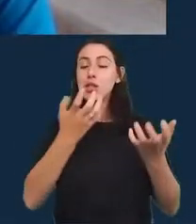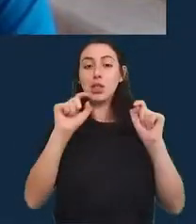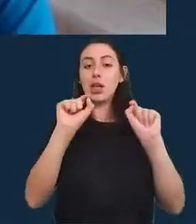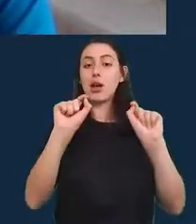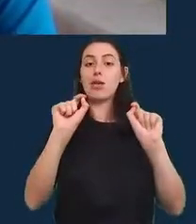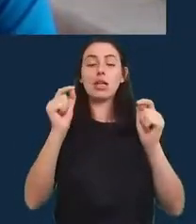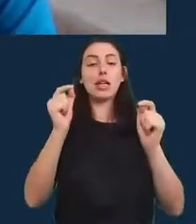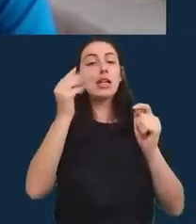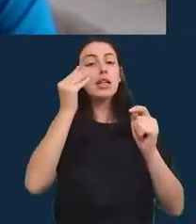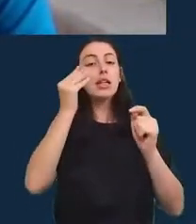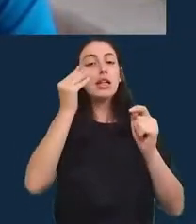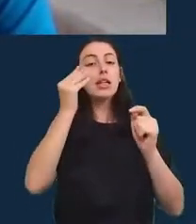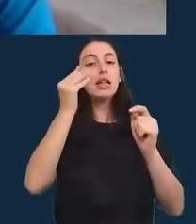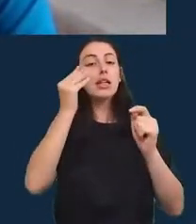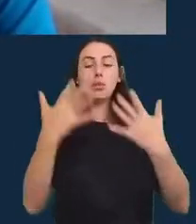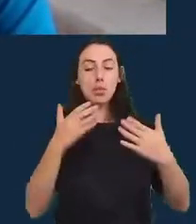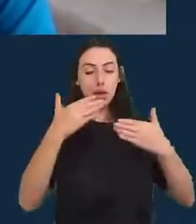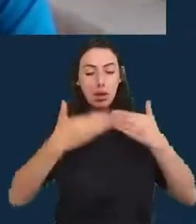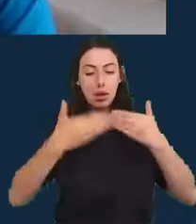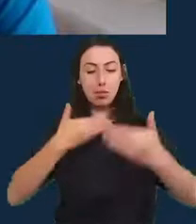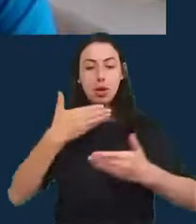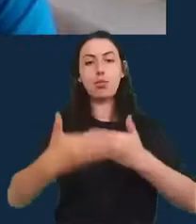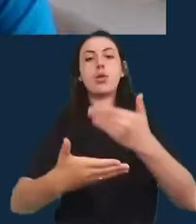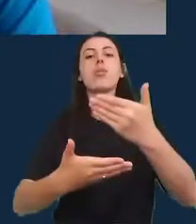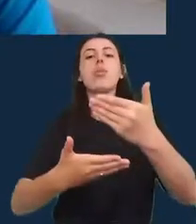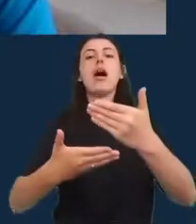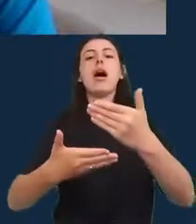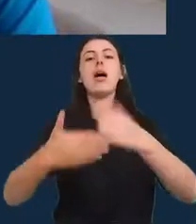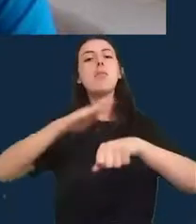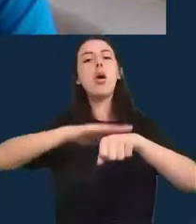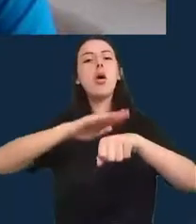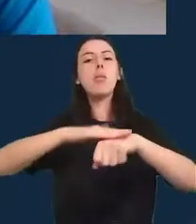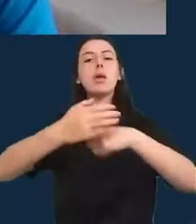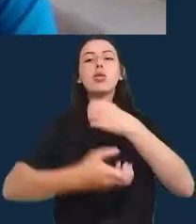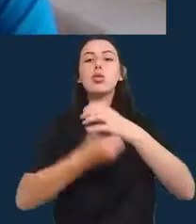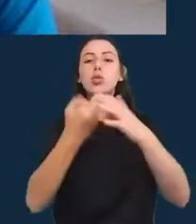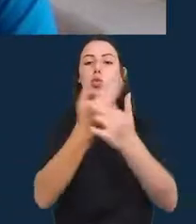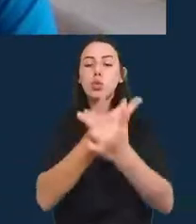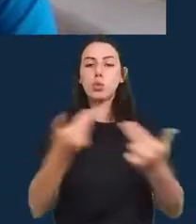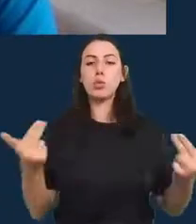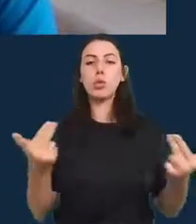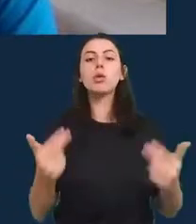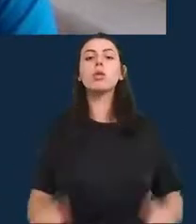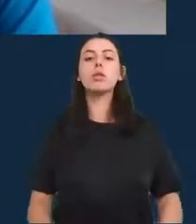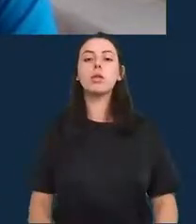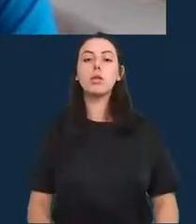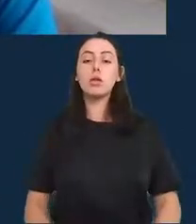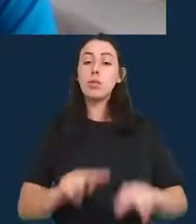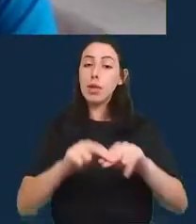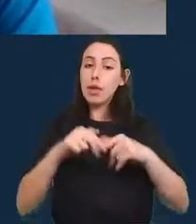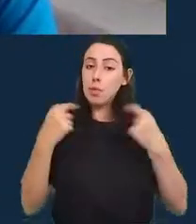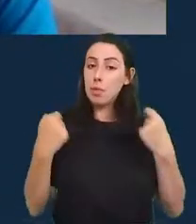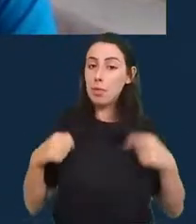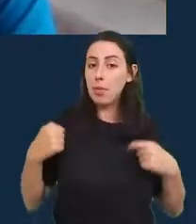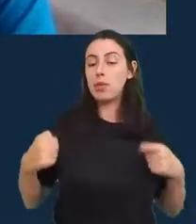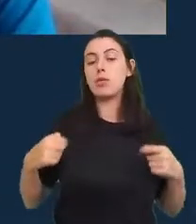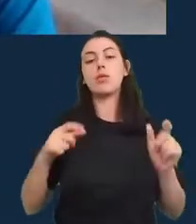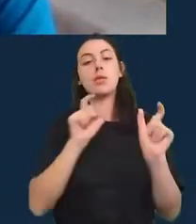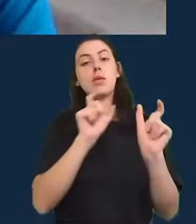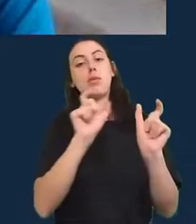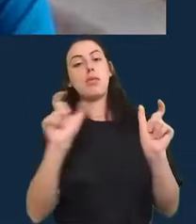quando está construindo algo desse tipo e isso leva palavras exige tempo